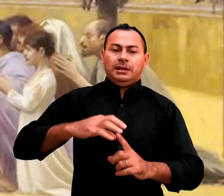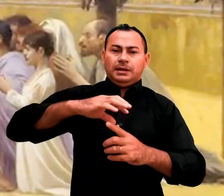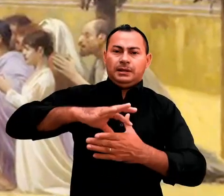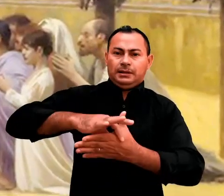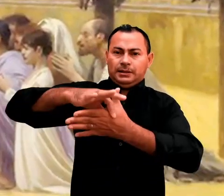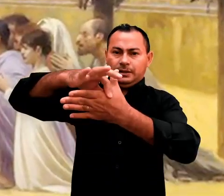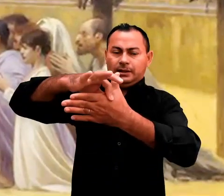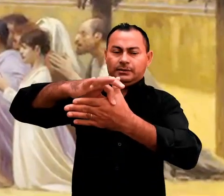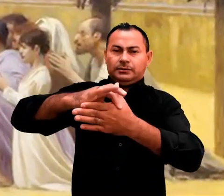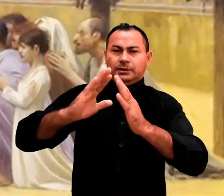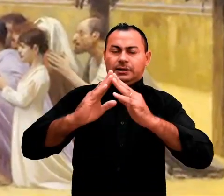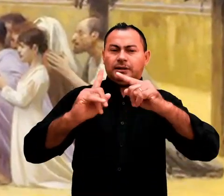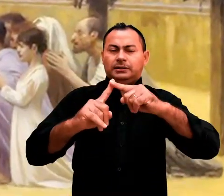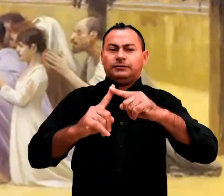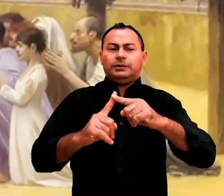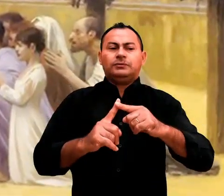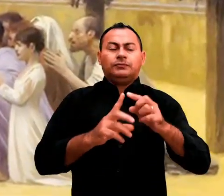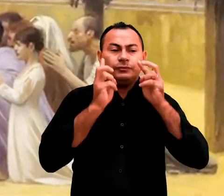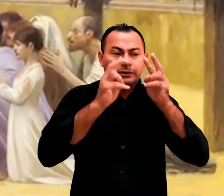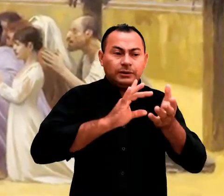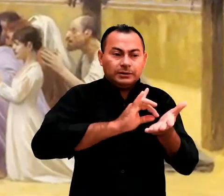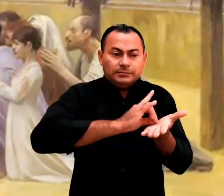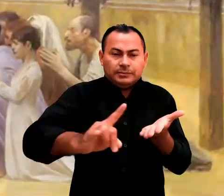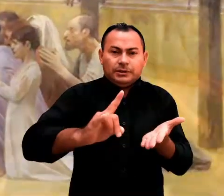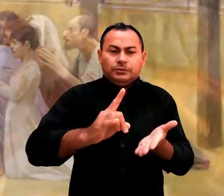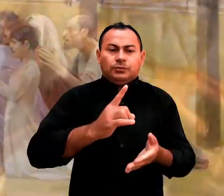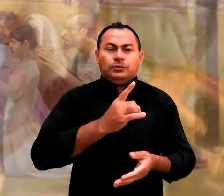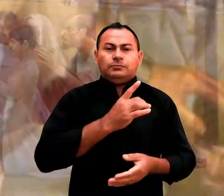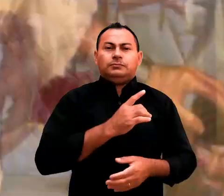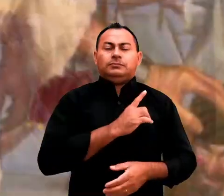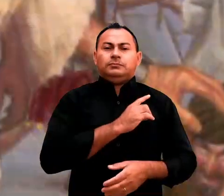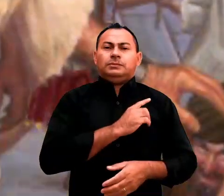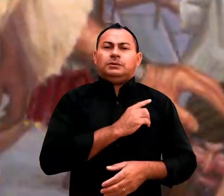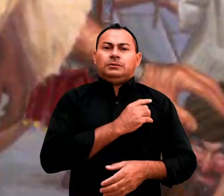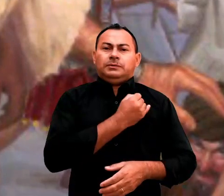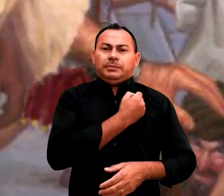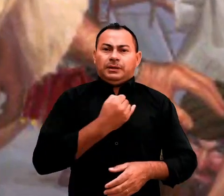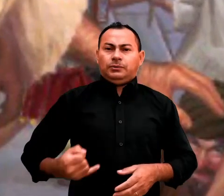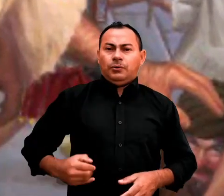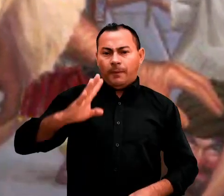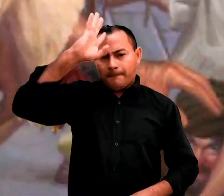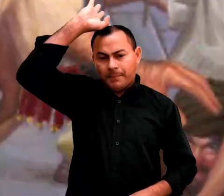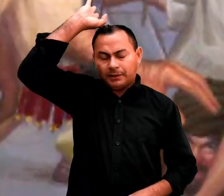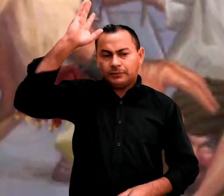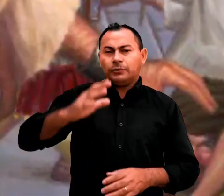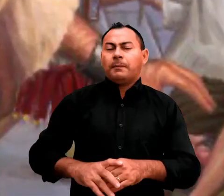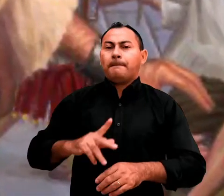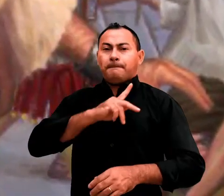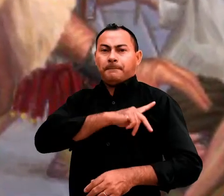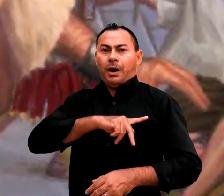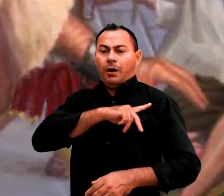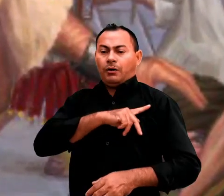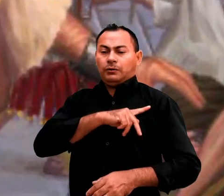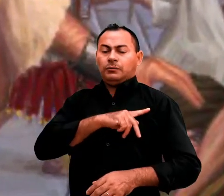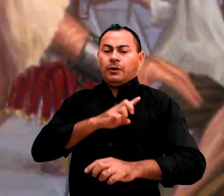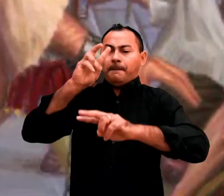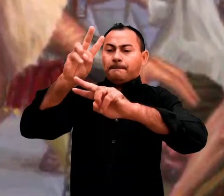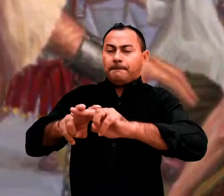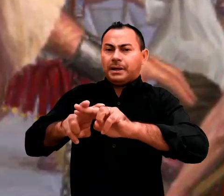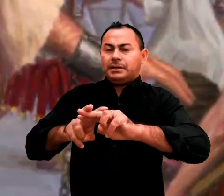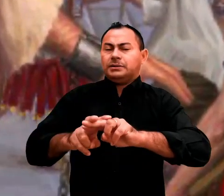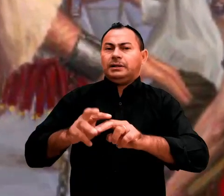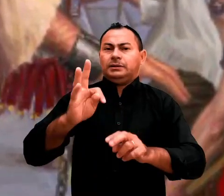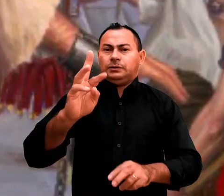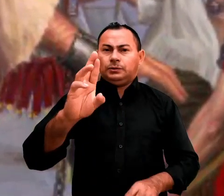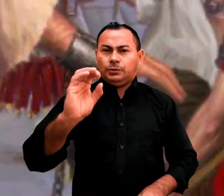considerados inimigos públicos do Império Romano. Quando Paulo foi preso outra vez em Troade, Timóteo